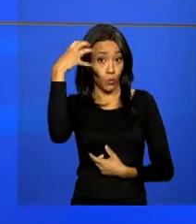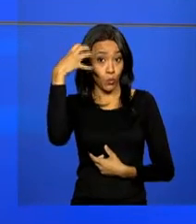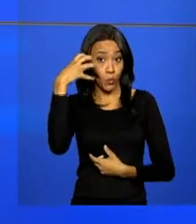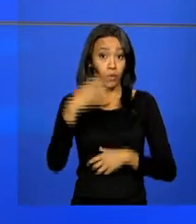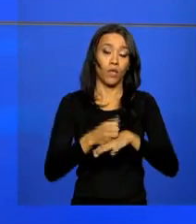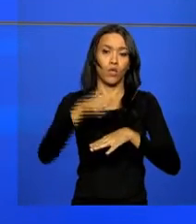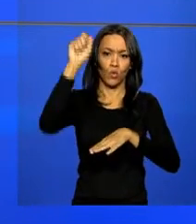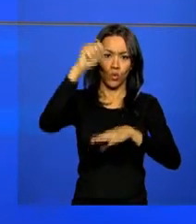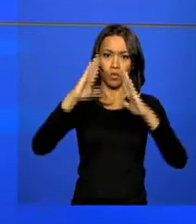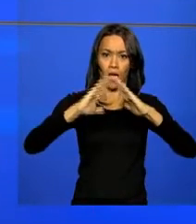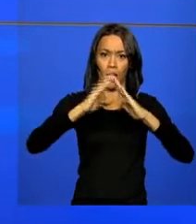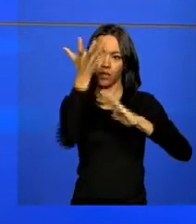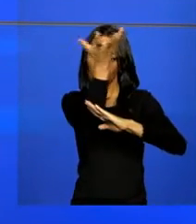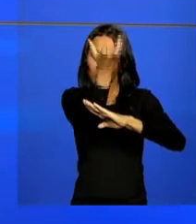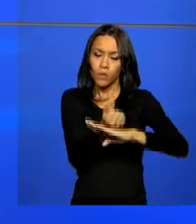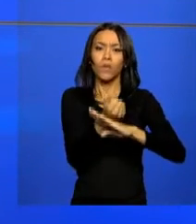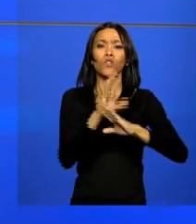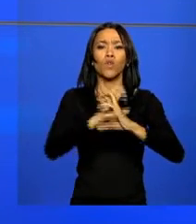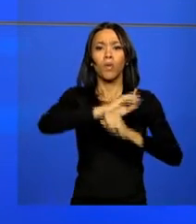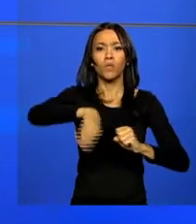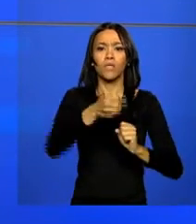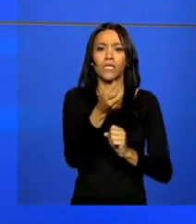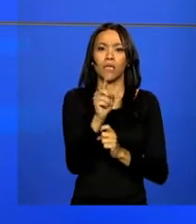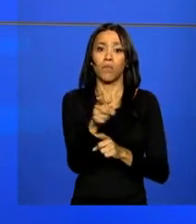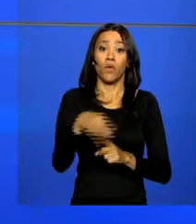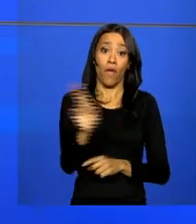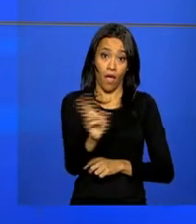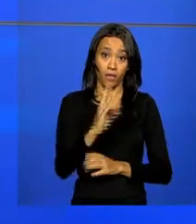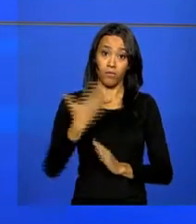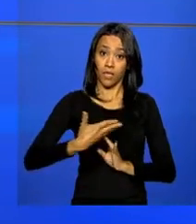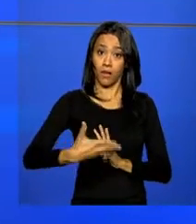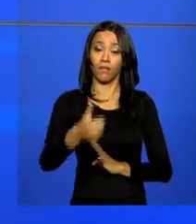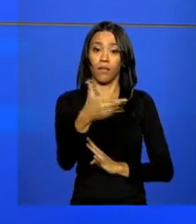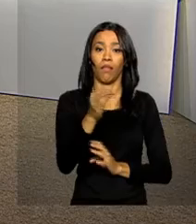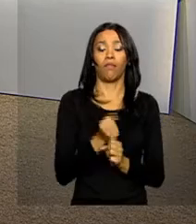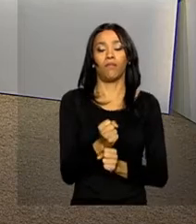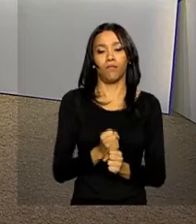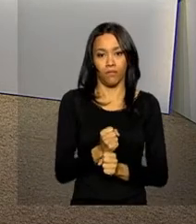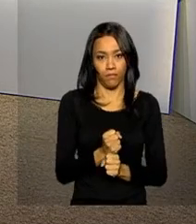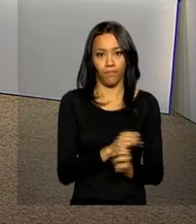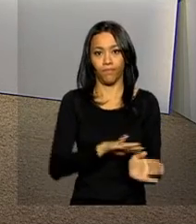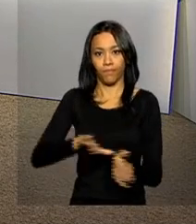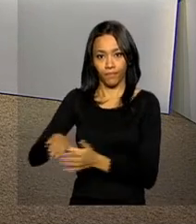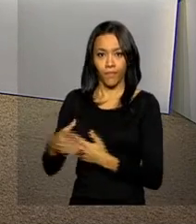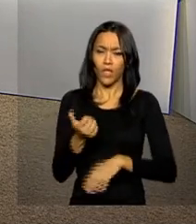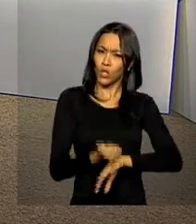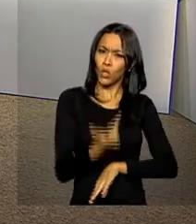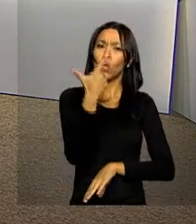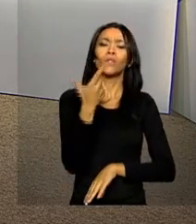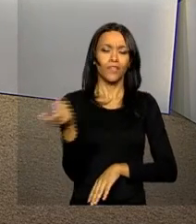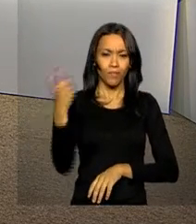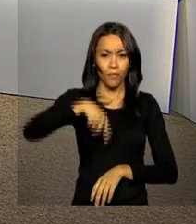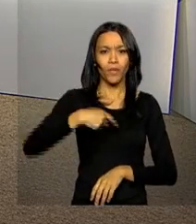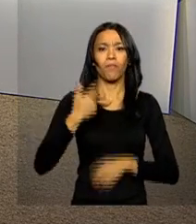aquecimento solar. O valor final dos imóveis é de R 60 mil, parcelados em 10 anos. Ao meio-dia nós voltamos com